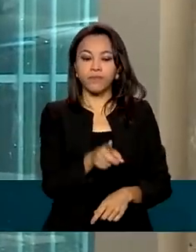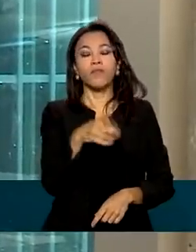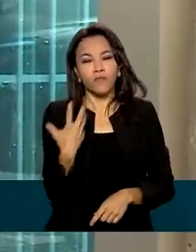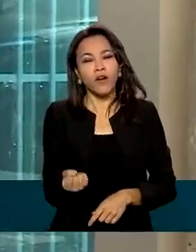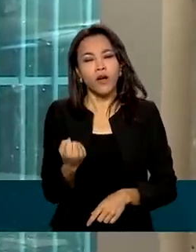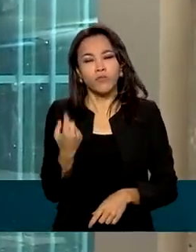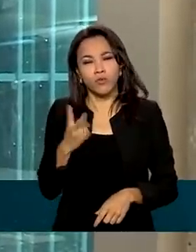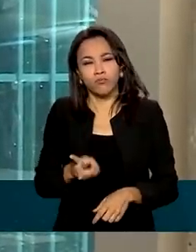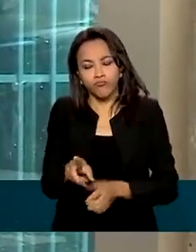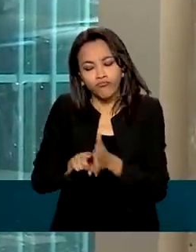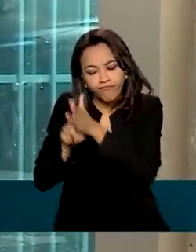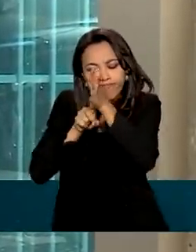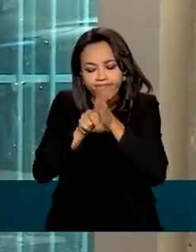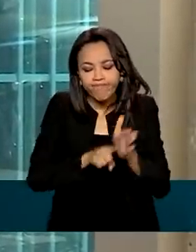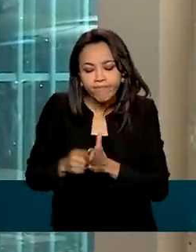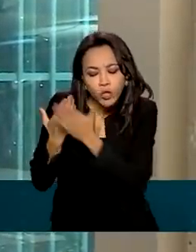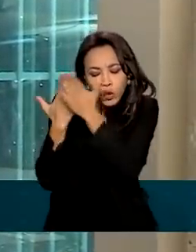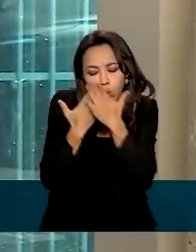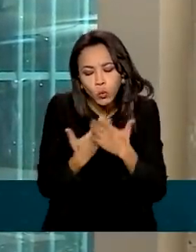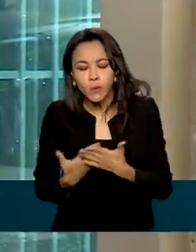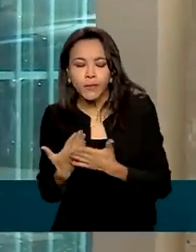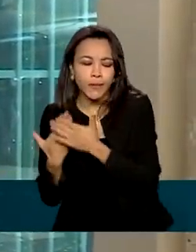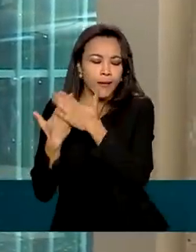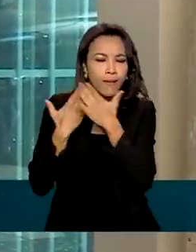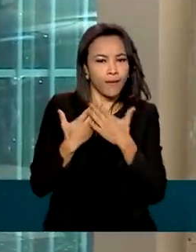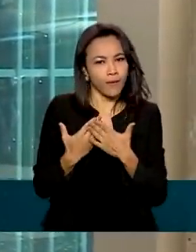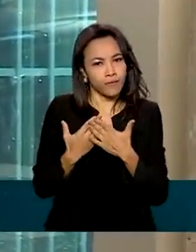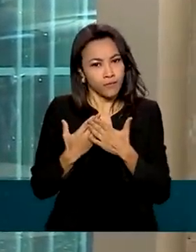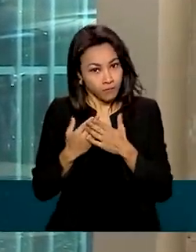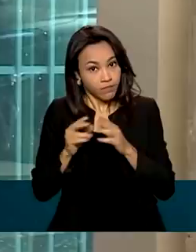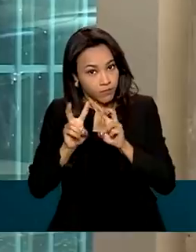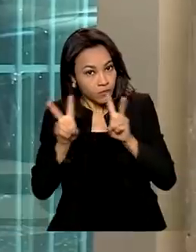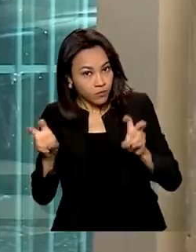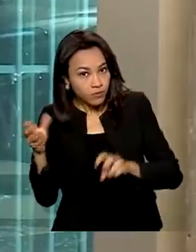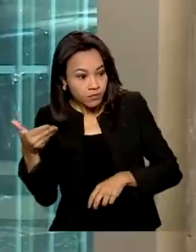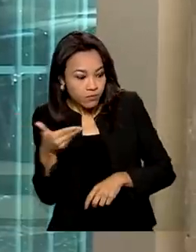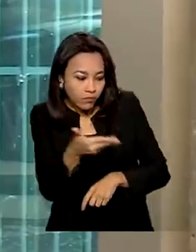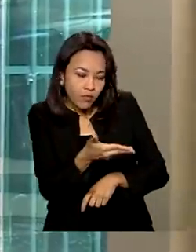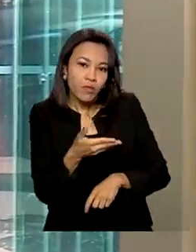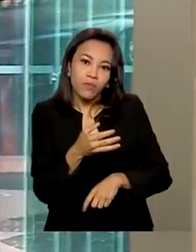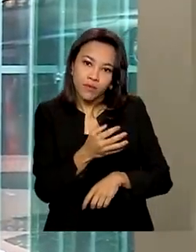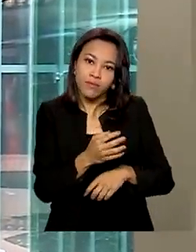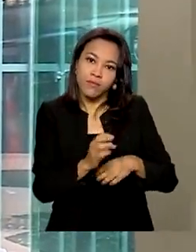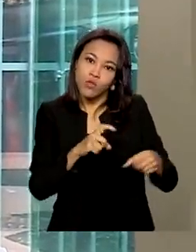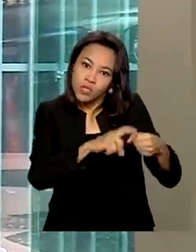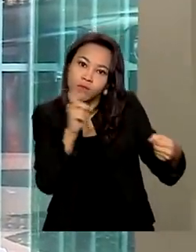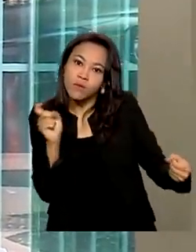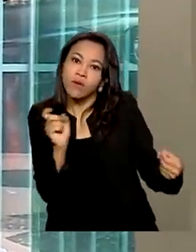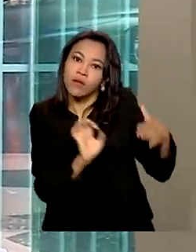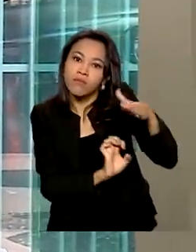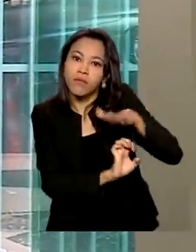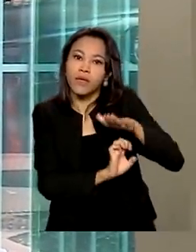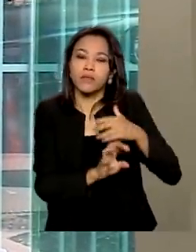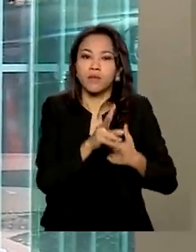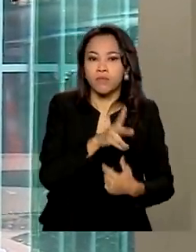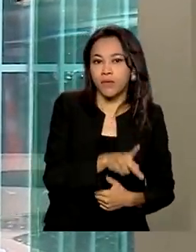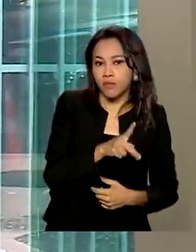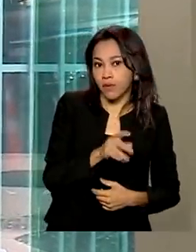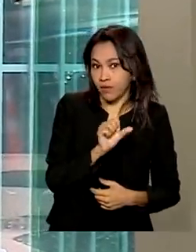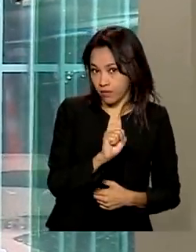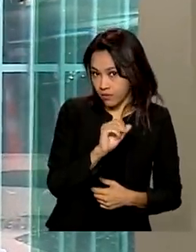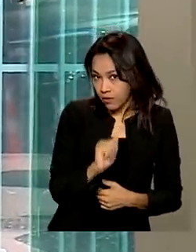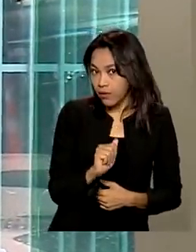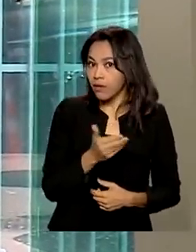para a PPSA e depois, então,